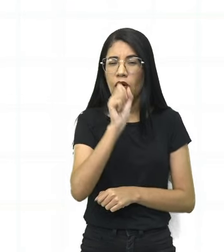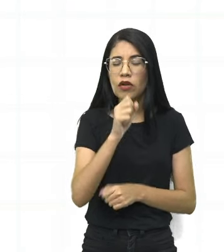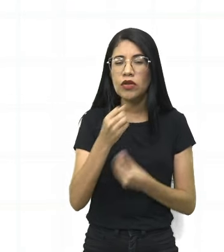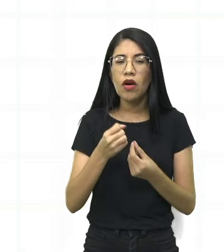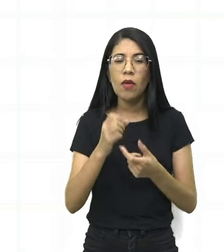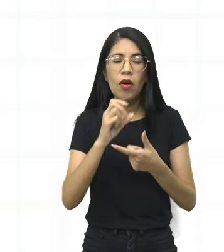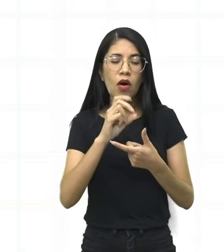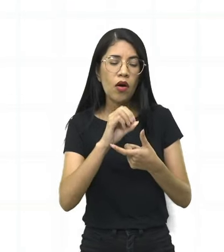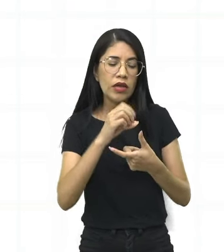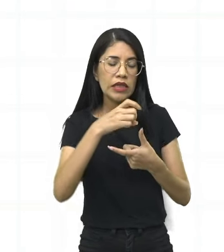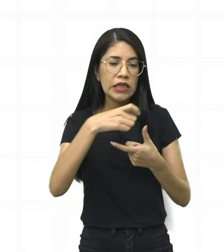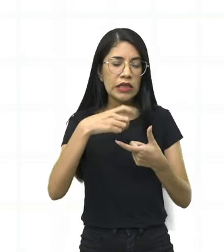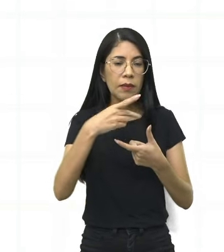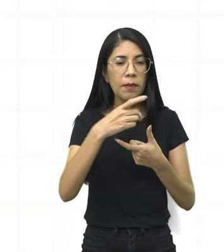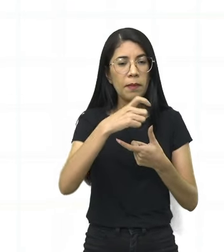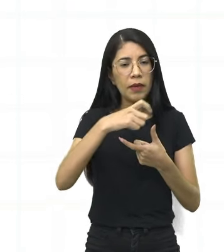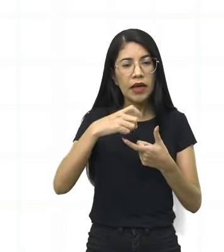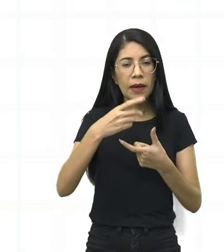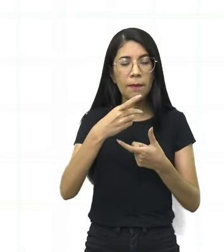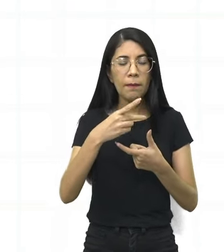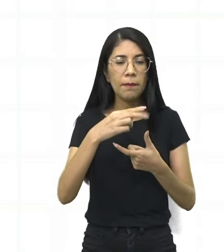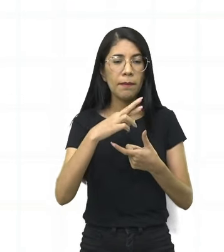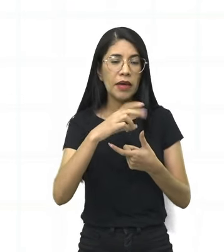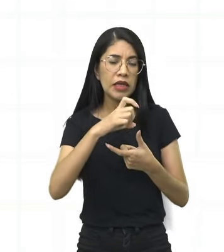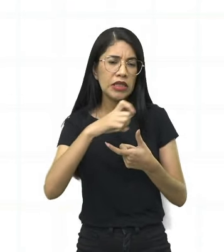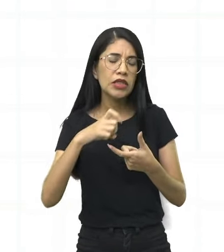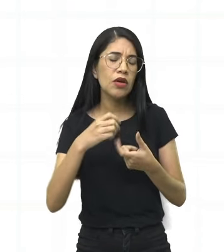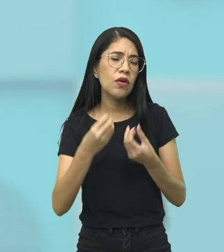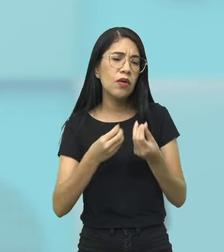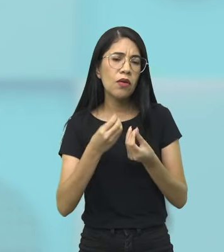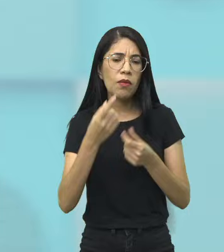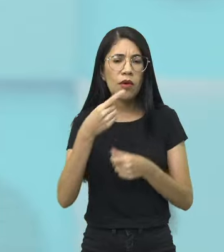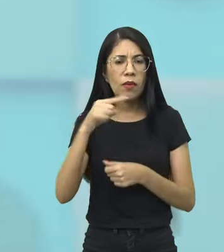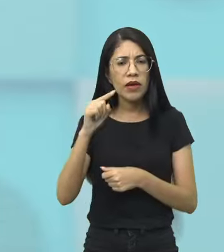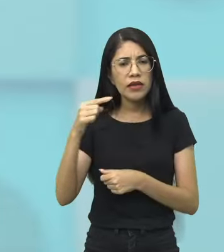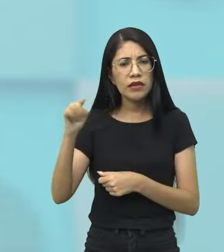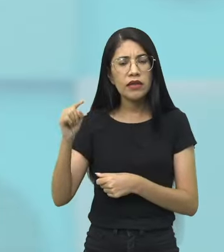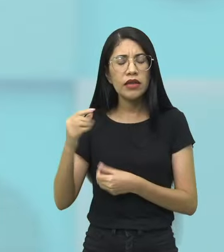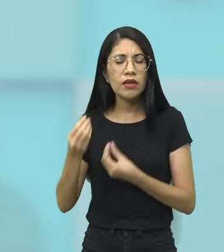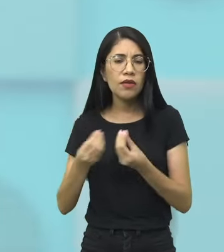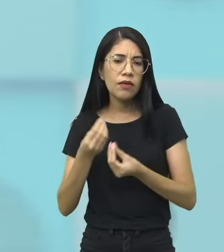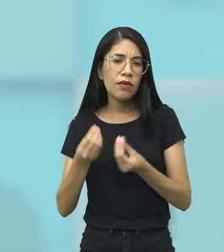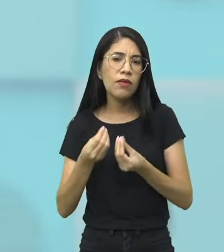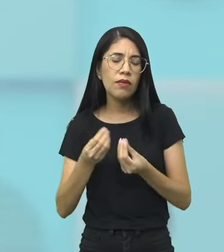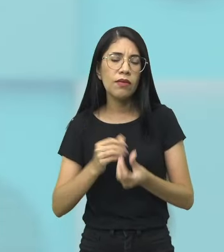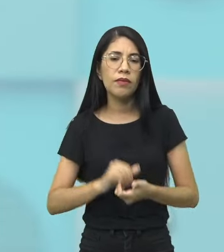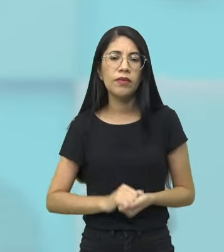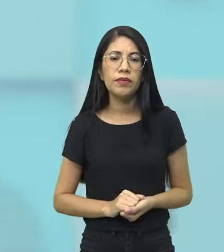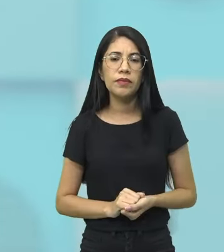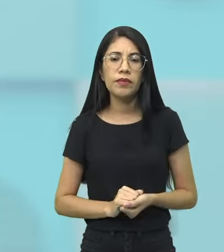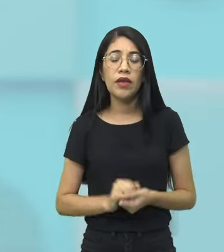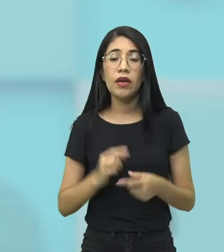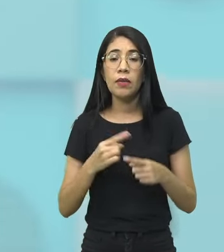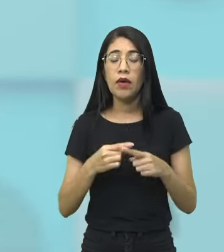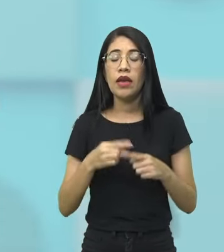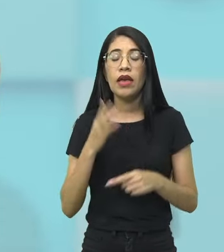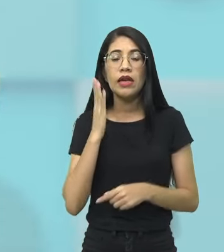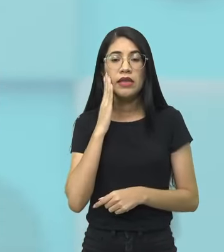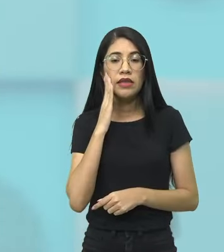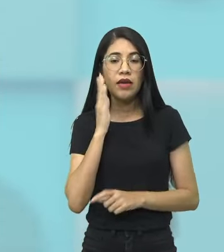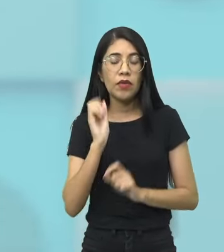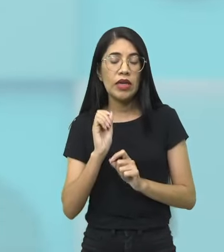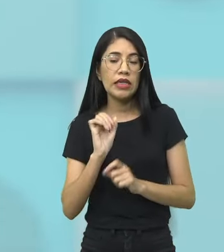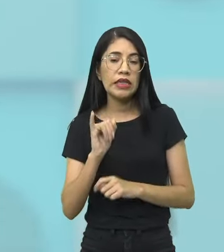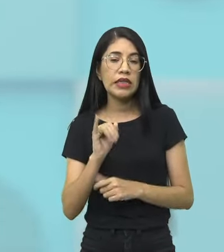oxítona, paroxítona, proparoxítona. A posição, certo? Da sílaba tônica. Porque sabendo